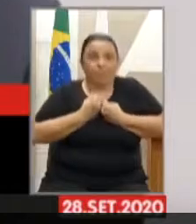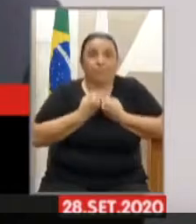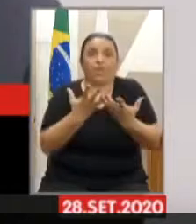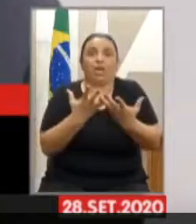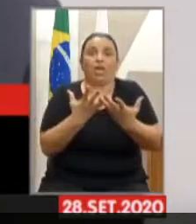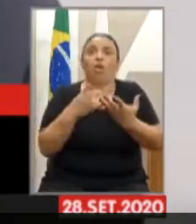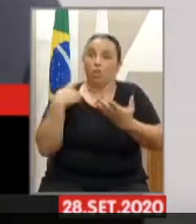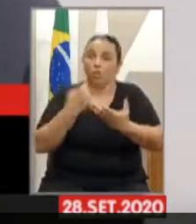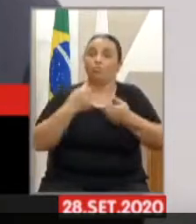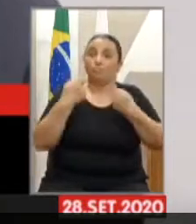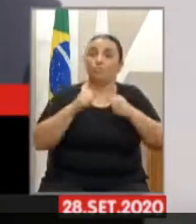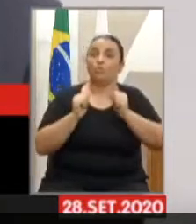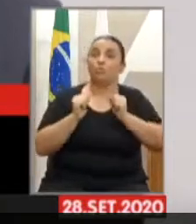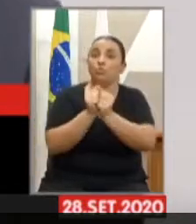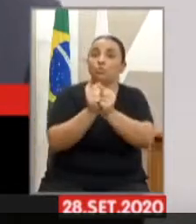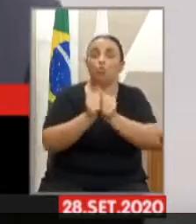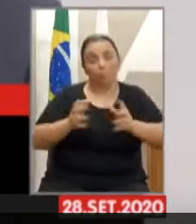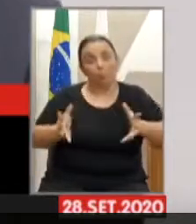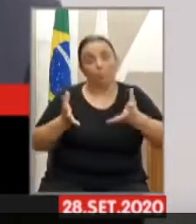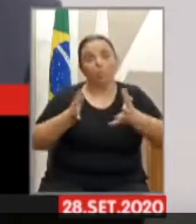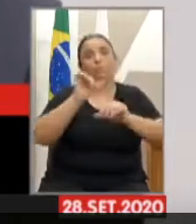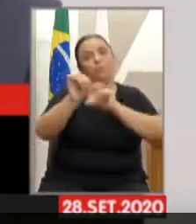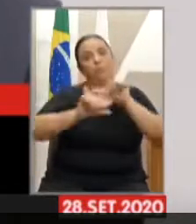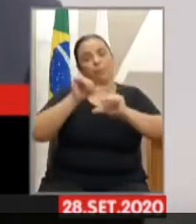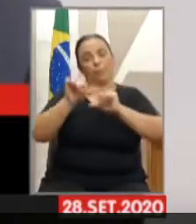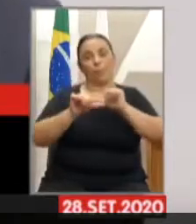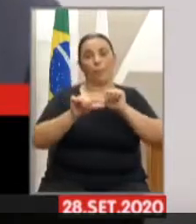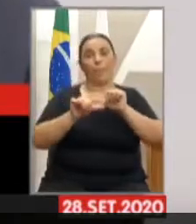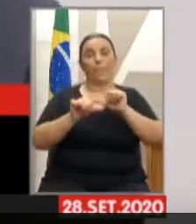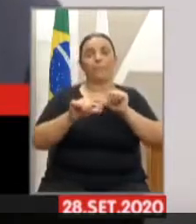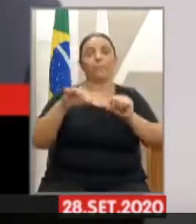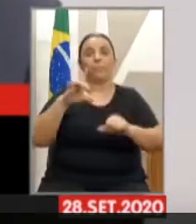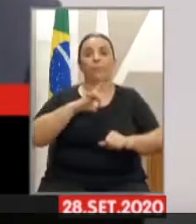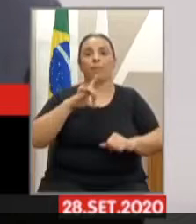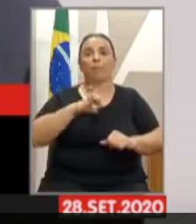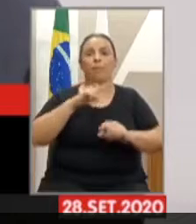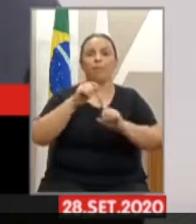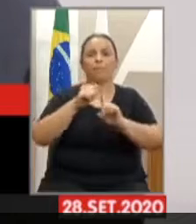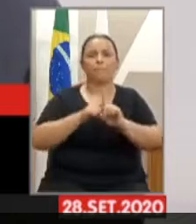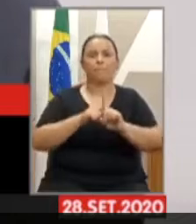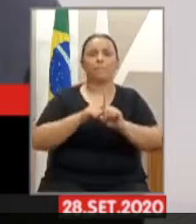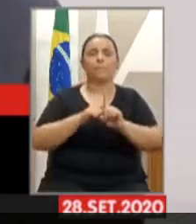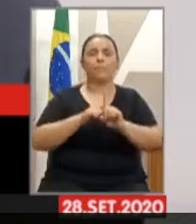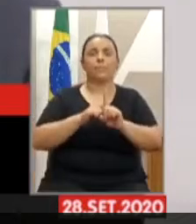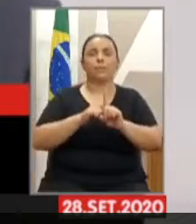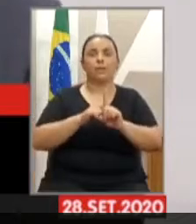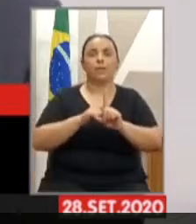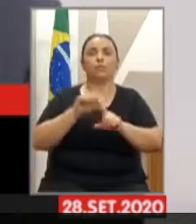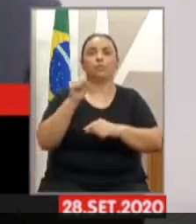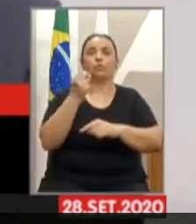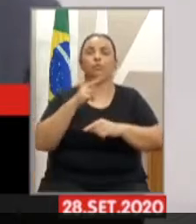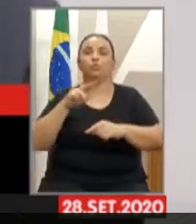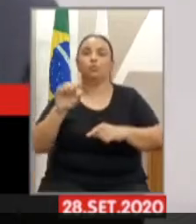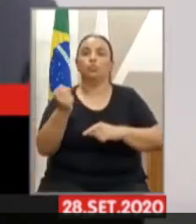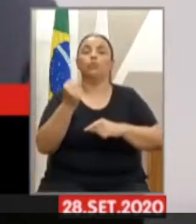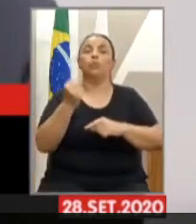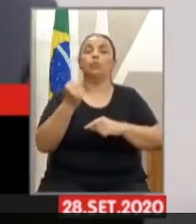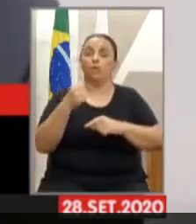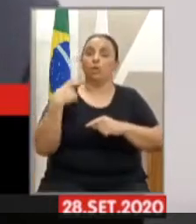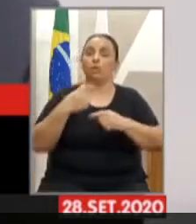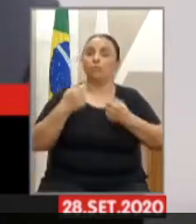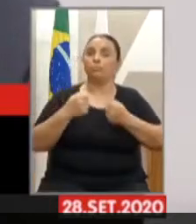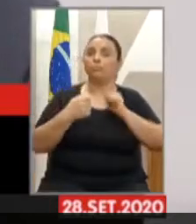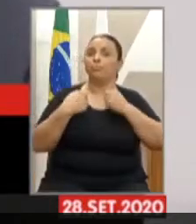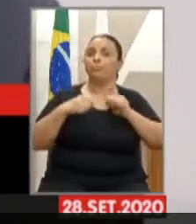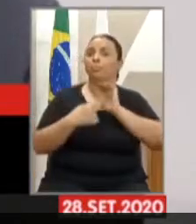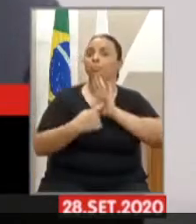promover uma mudança. Estamos aí no mês dos surdos, nós temos que mostrar isso, isso que o Denner disse aqui, temos que